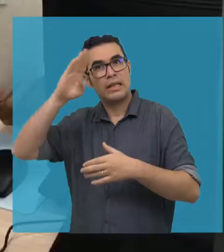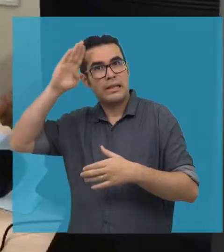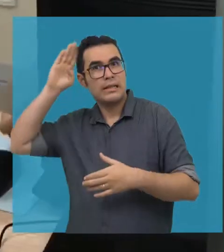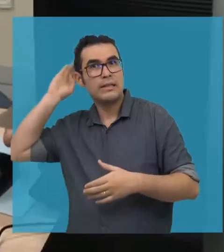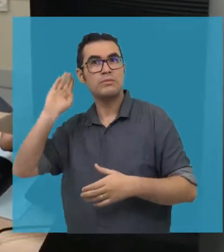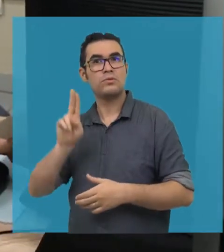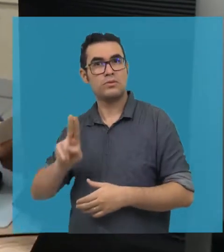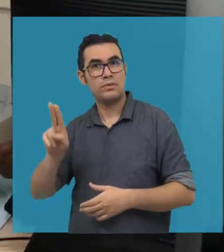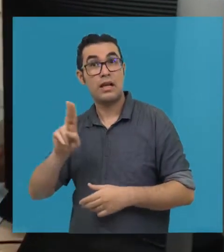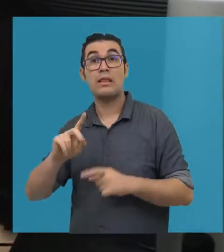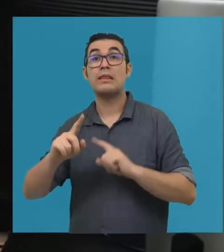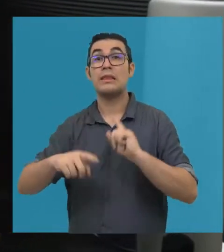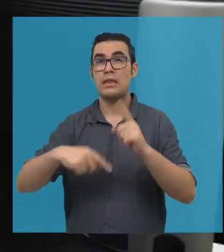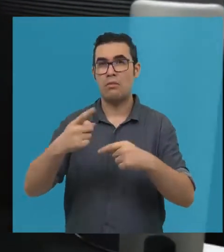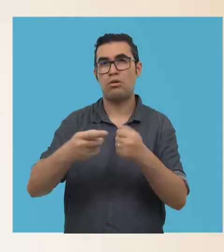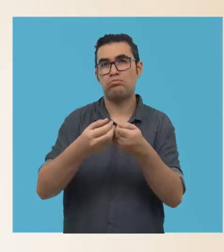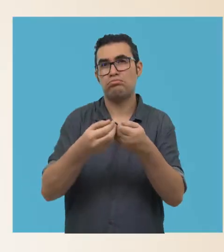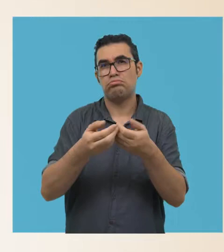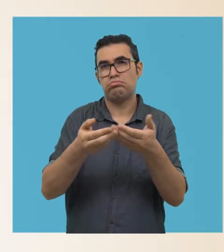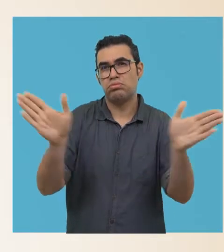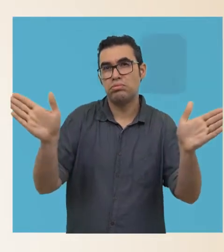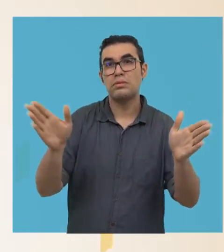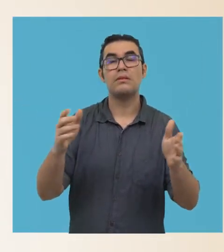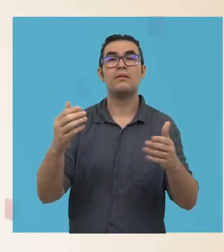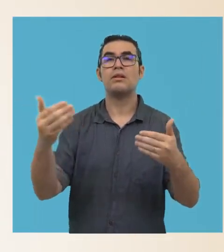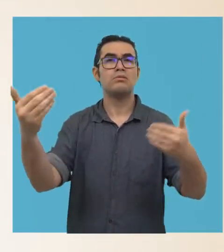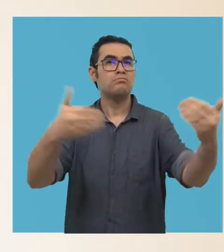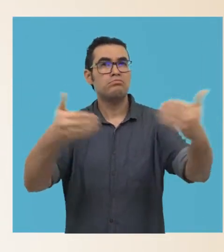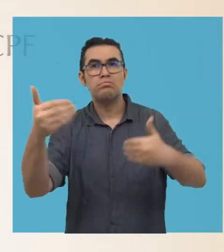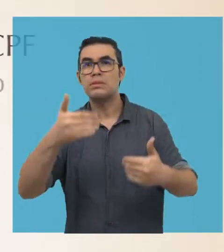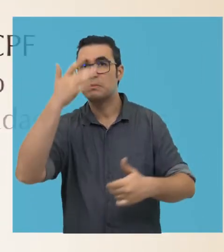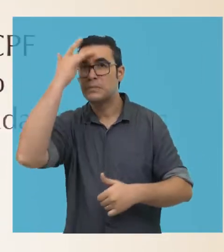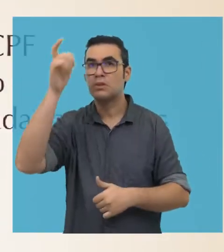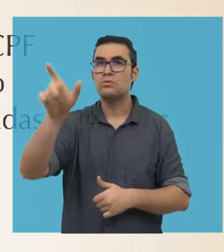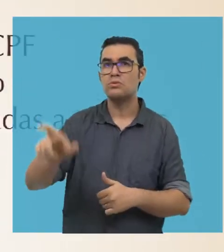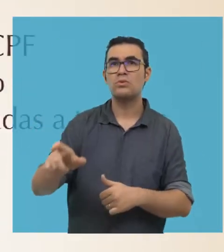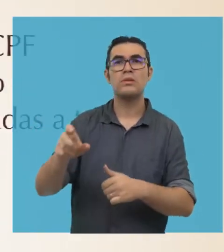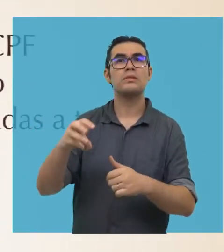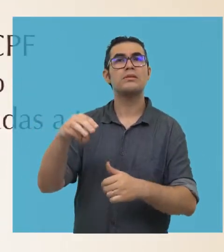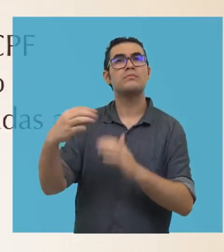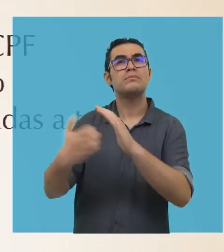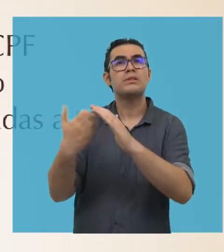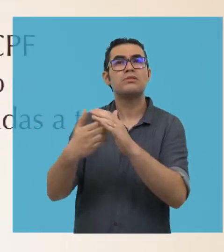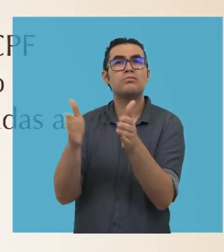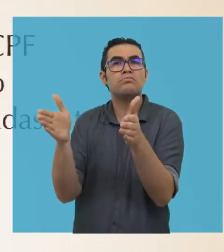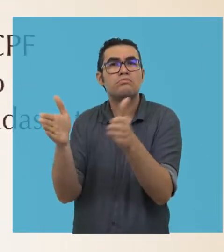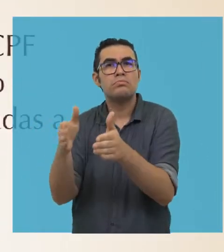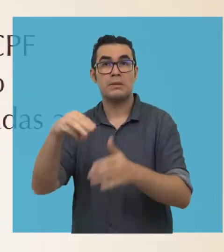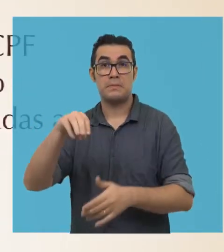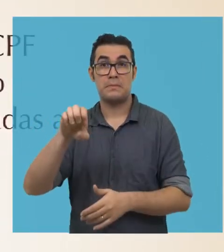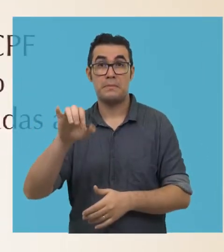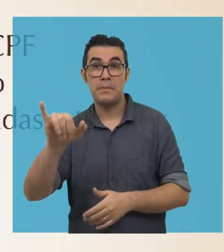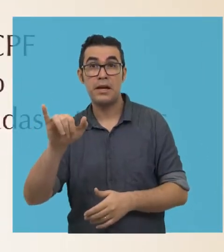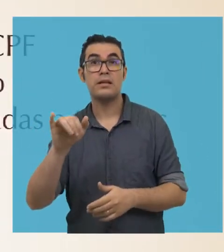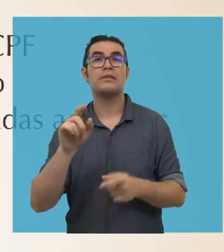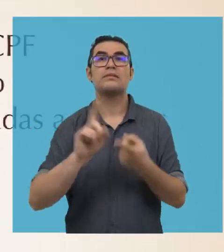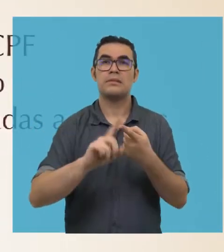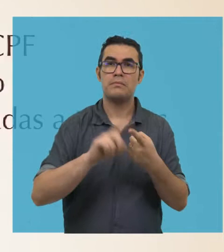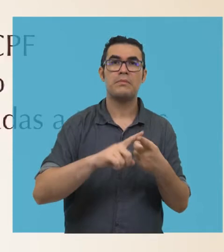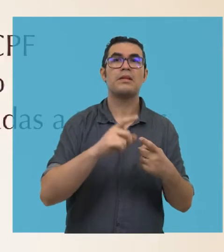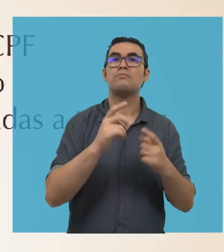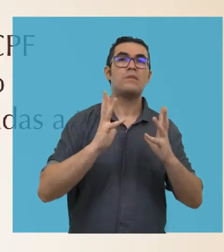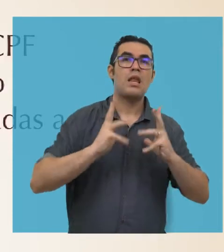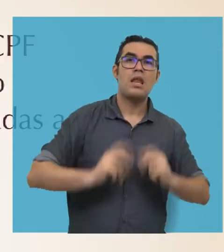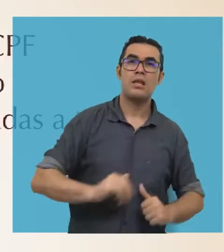poucos o atendimento a outras demandas, como o registro de microempreendedor individual, o MEI, regularização de CPF, E